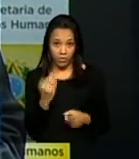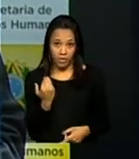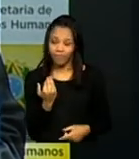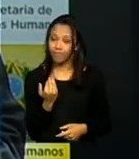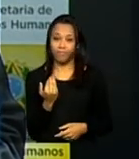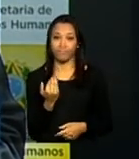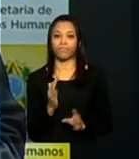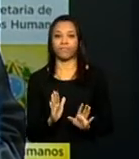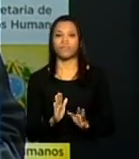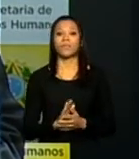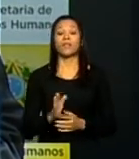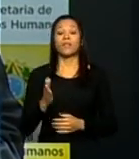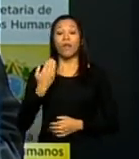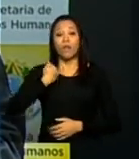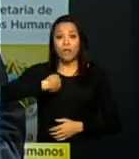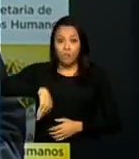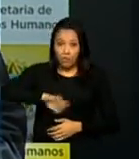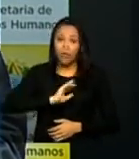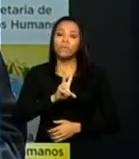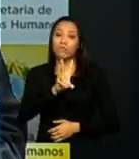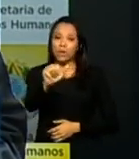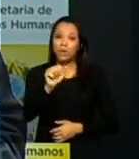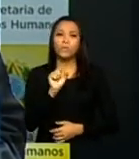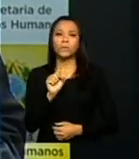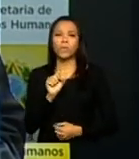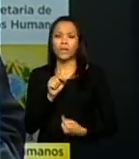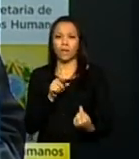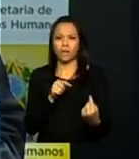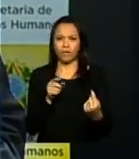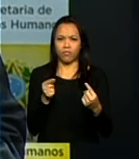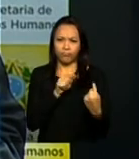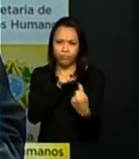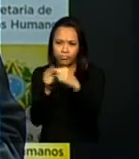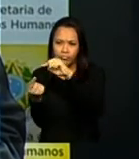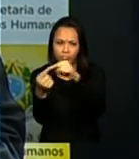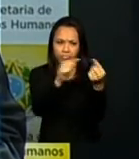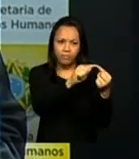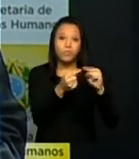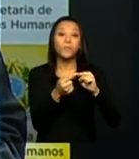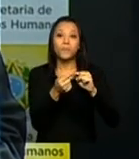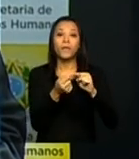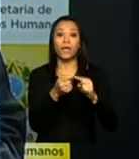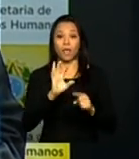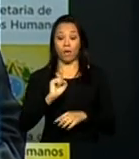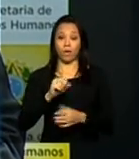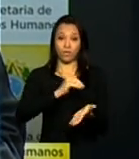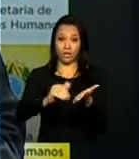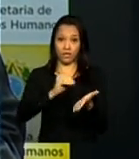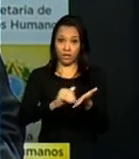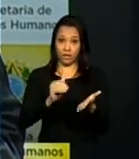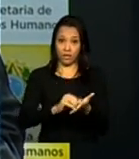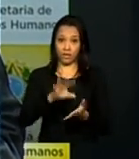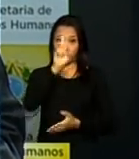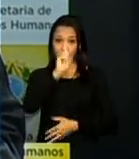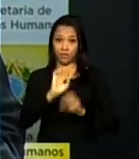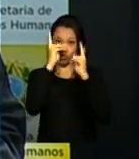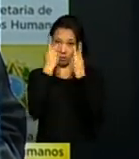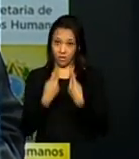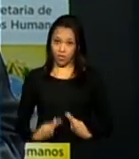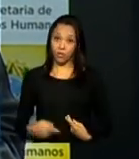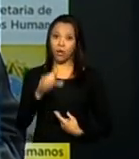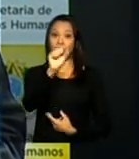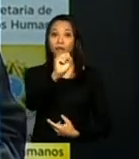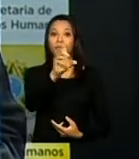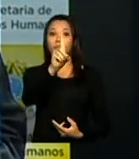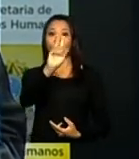vamos articular, como eu disse, nessa relação com a SDH, toda a rede e fazer